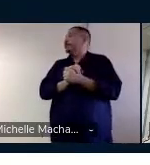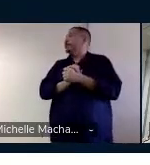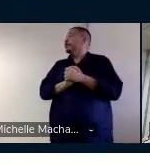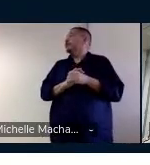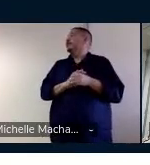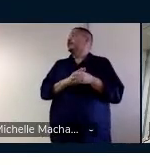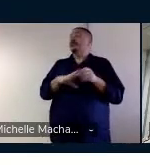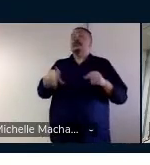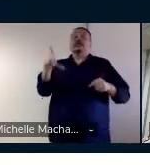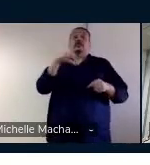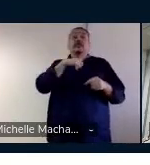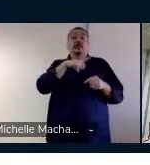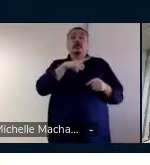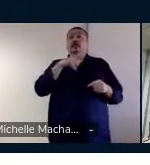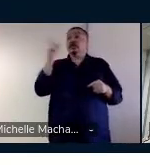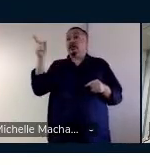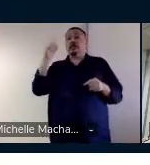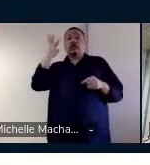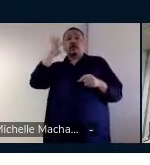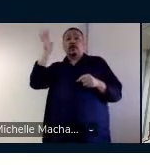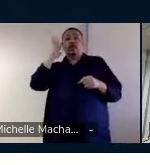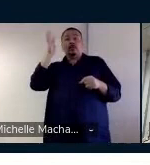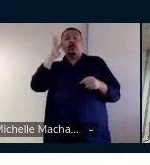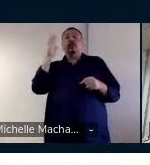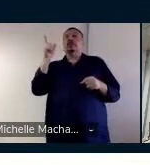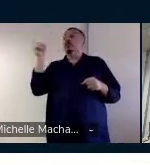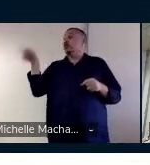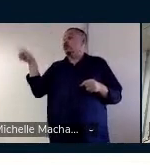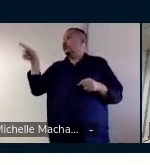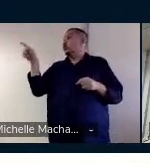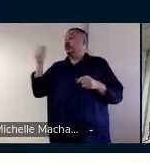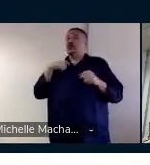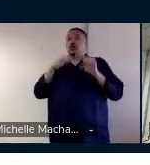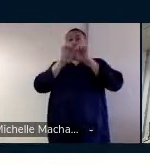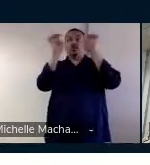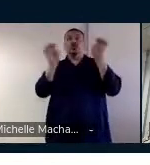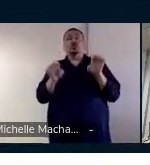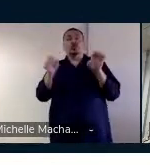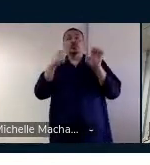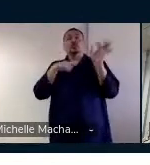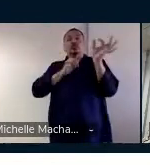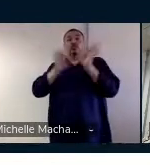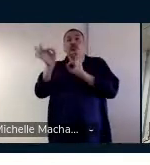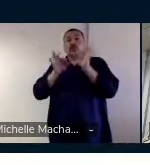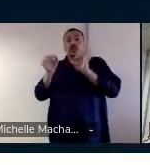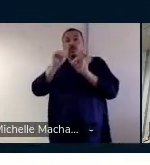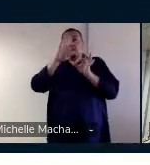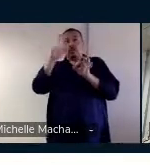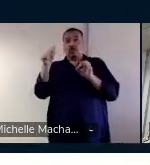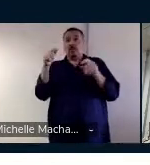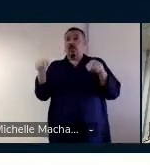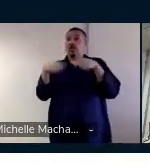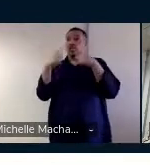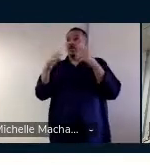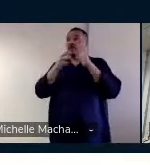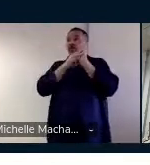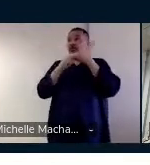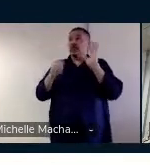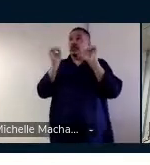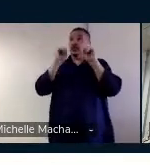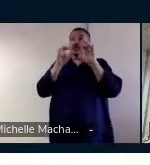A gente tomou como pressuposto teórico a estruturação dos planos de aula com base do método do ensino explícito,